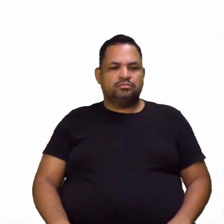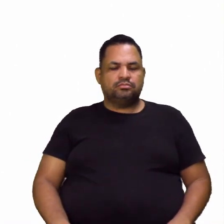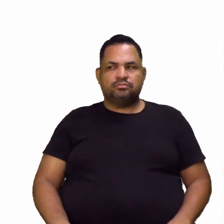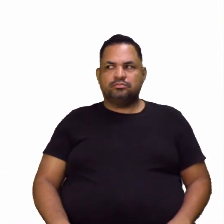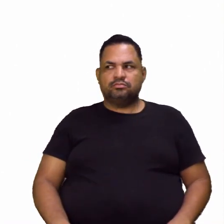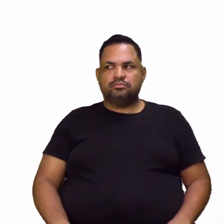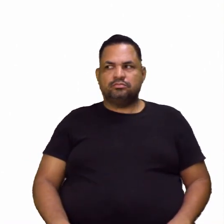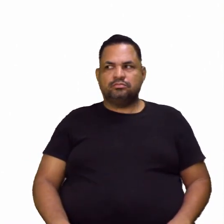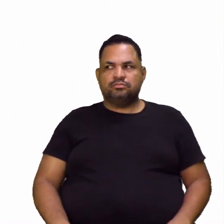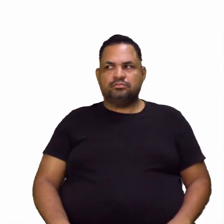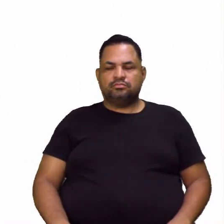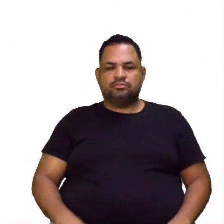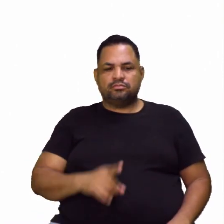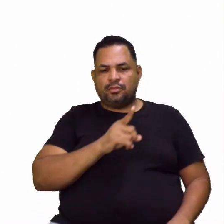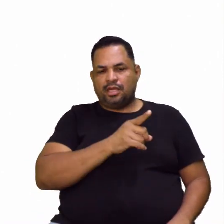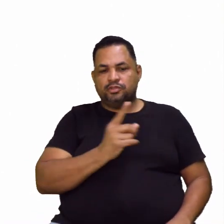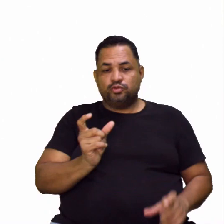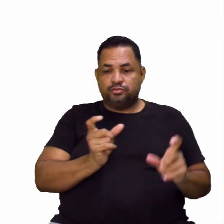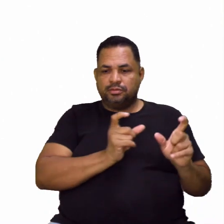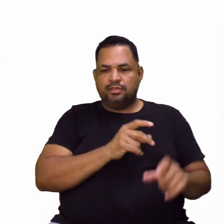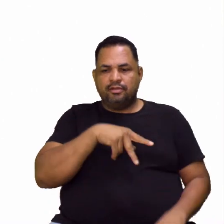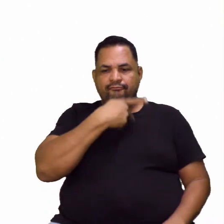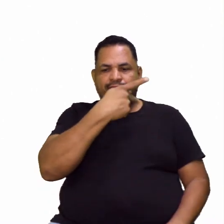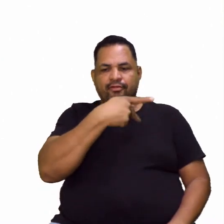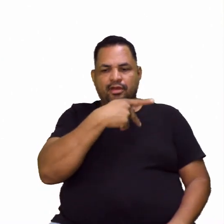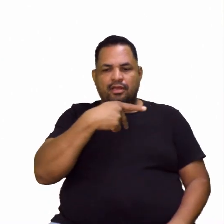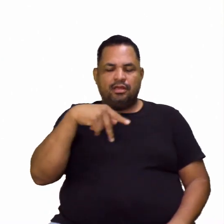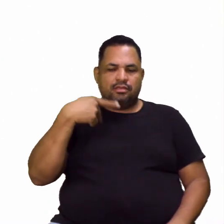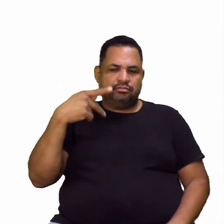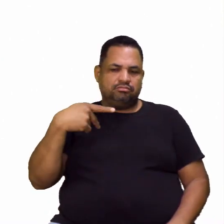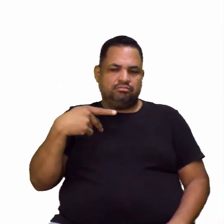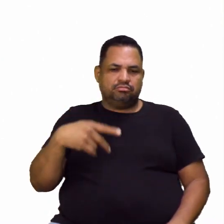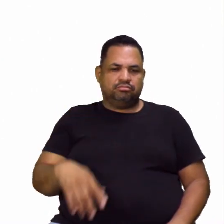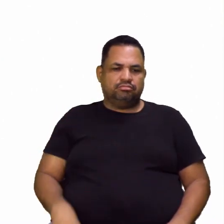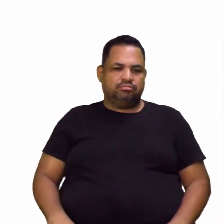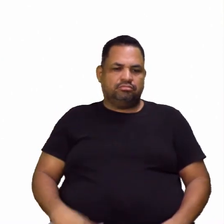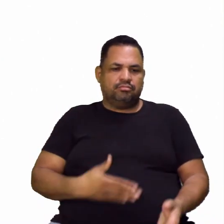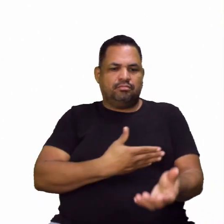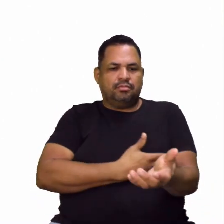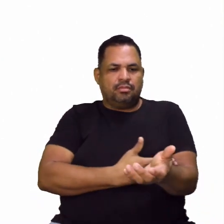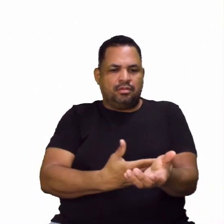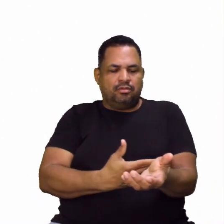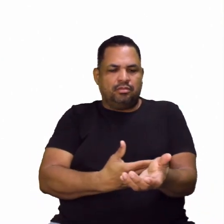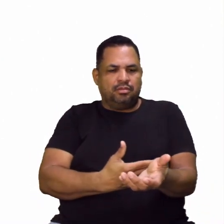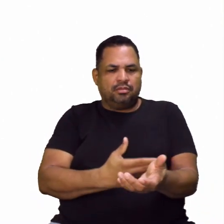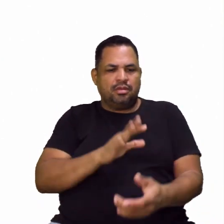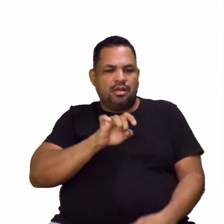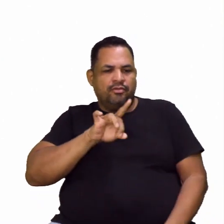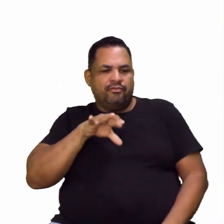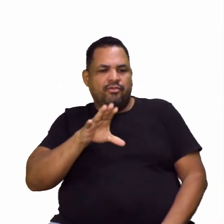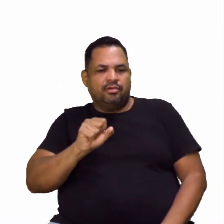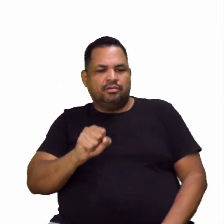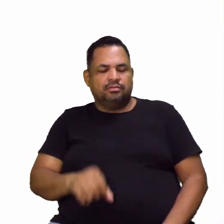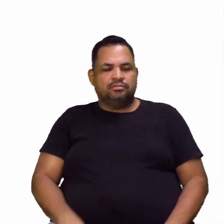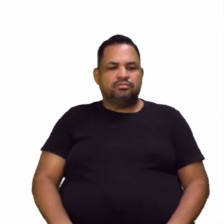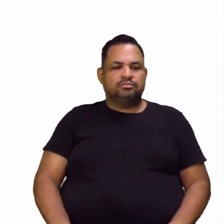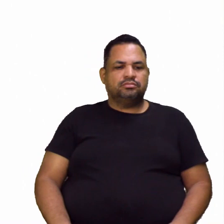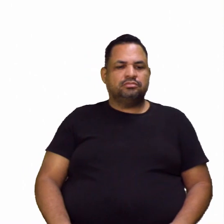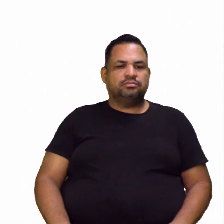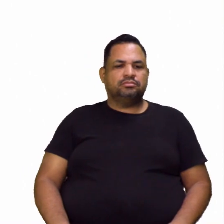A mesma coisa acontece com falar e dizer branco, alvo, né?